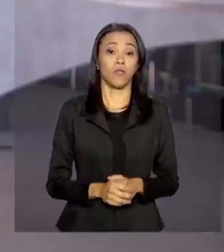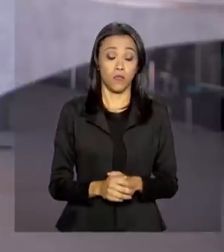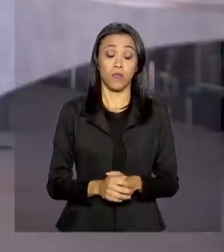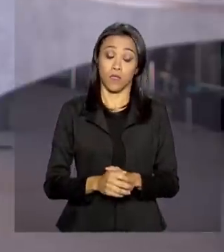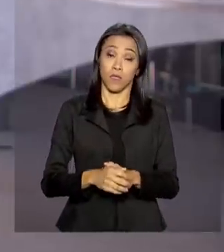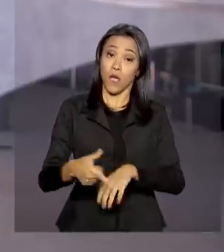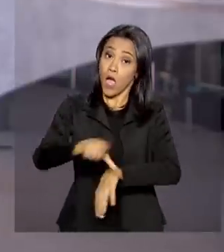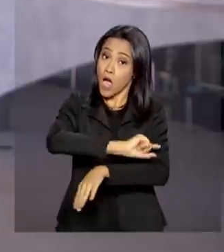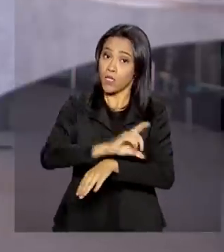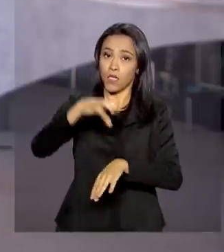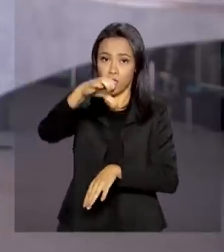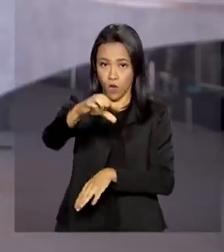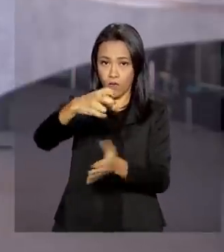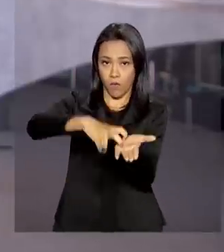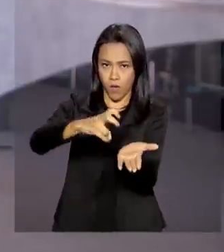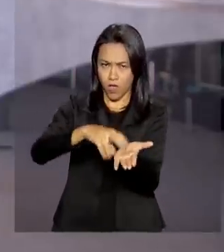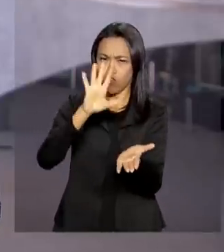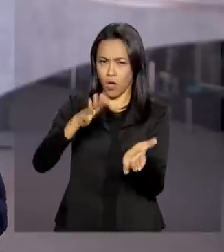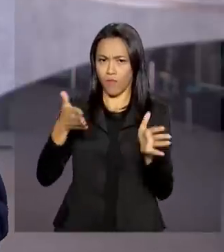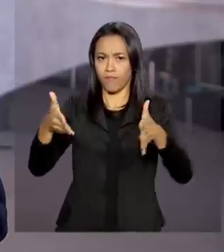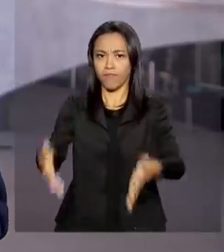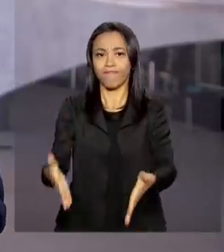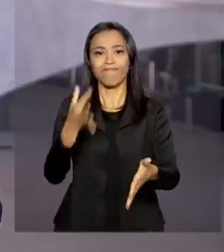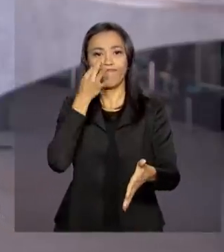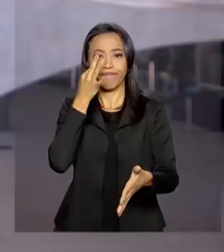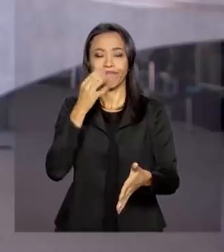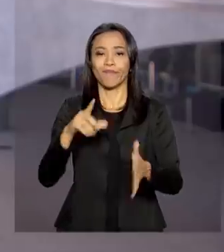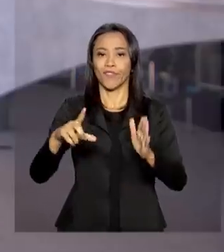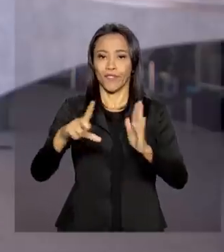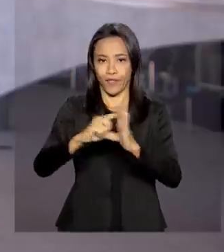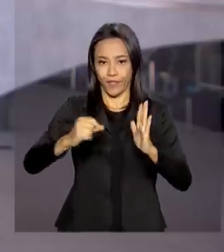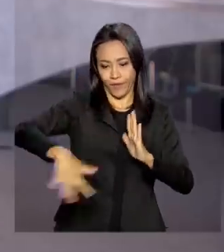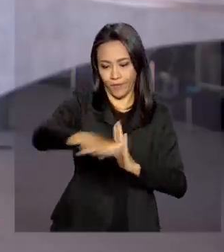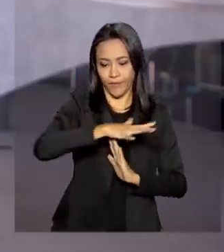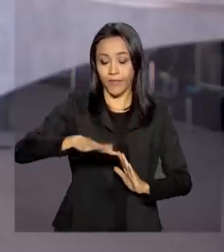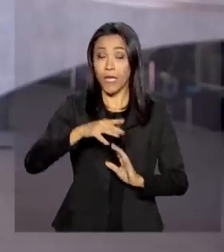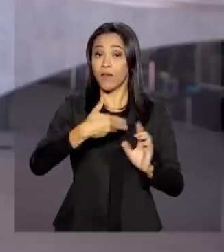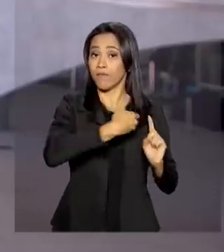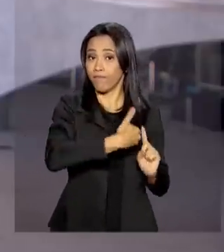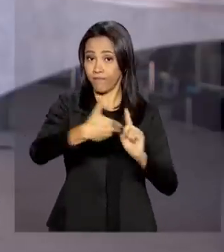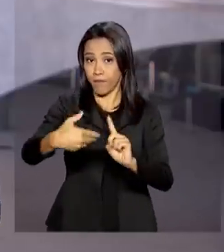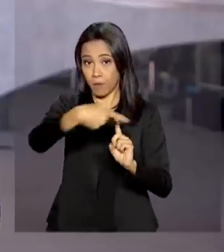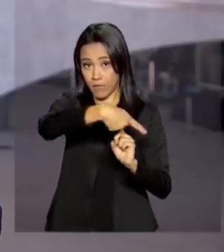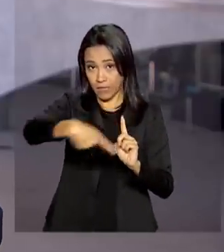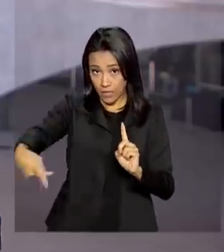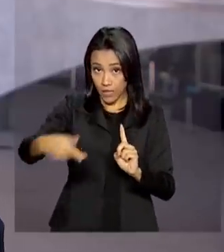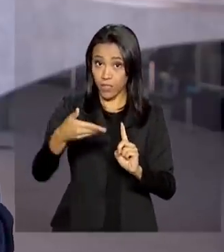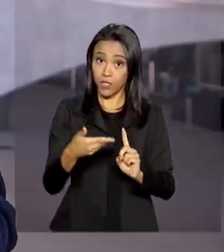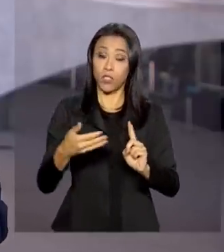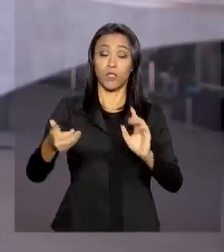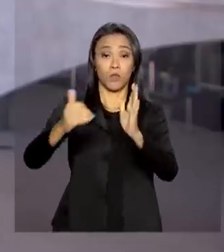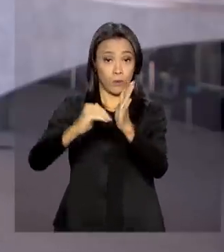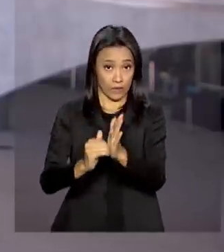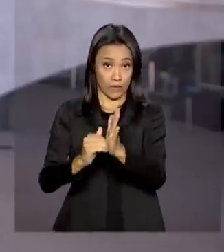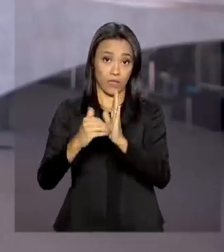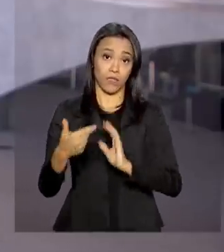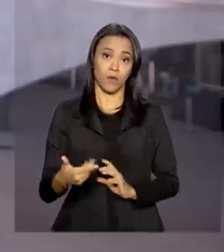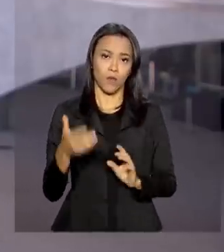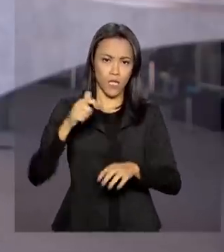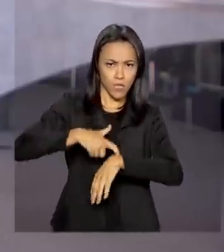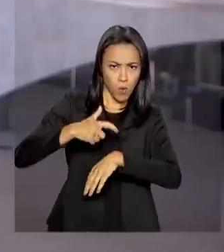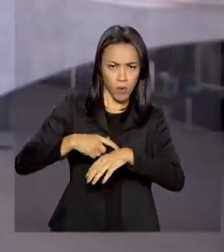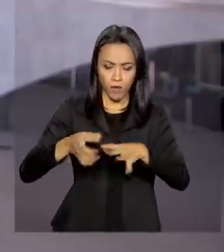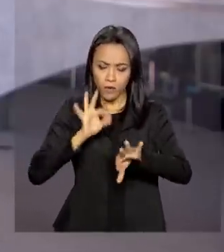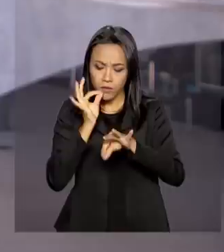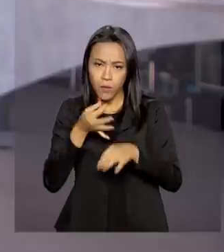das 9 horas da manhã, ele já estava no Planalto e recebeu o presidente do Senado, Davi Alcolumbre. Nesse momento, ele toma